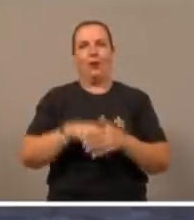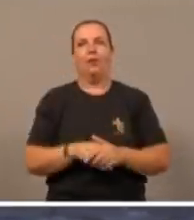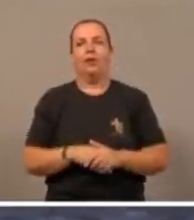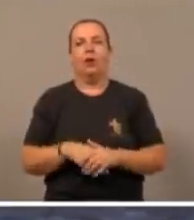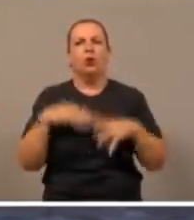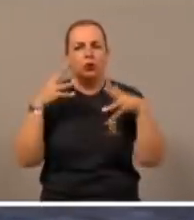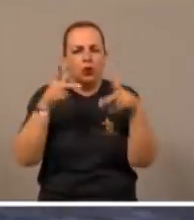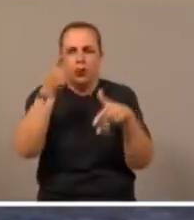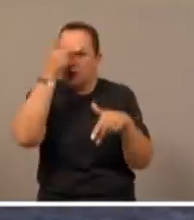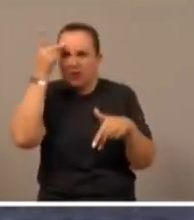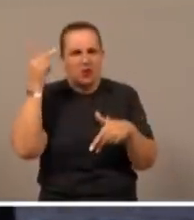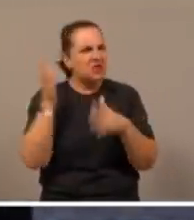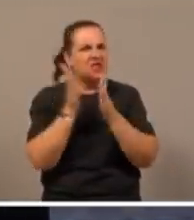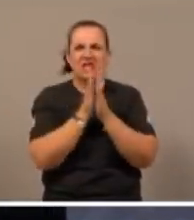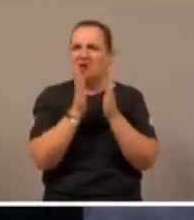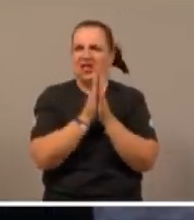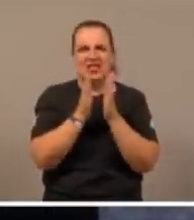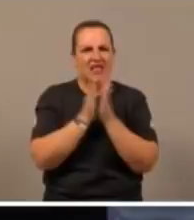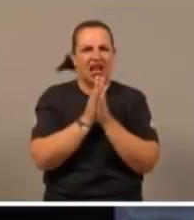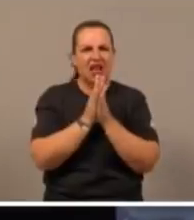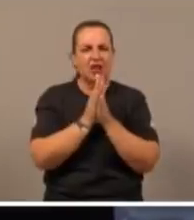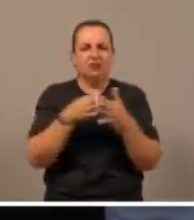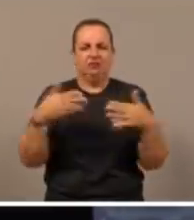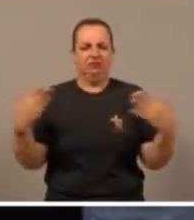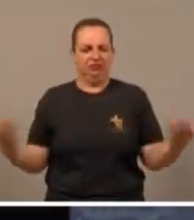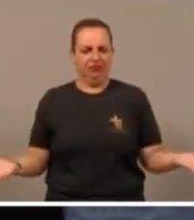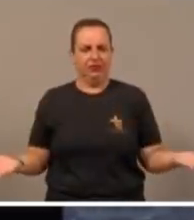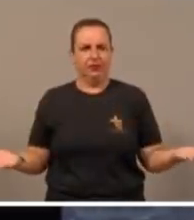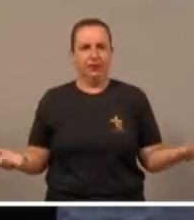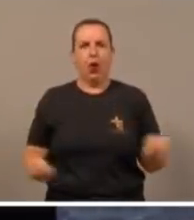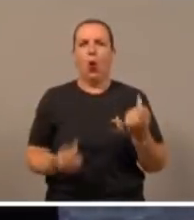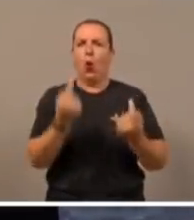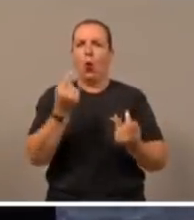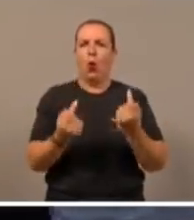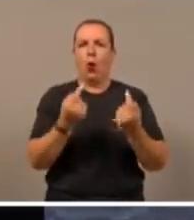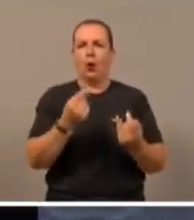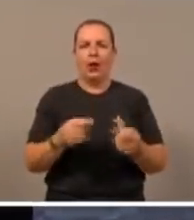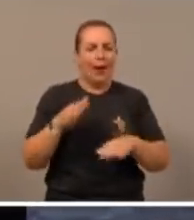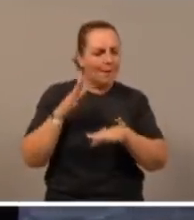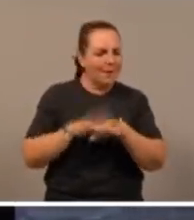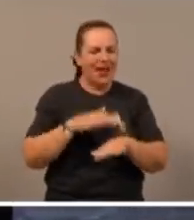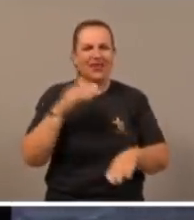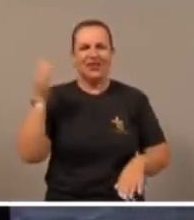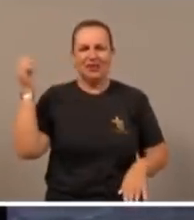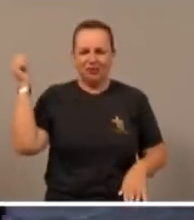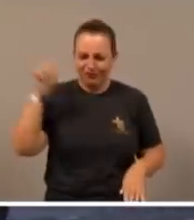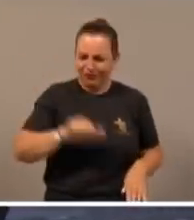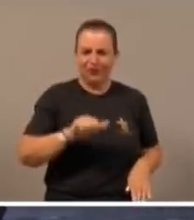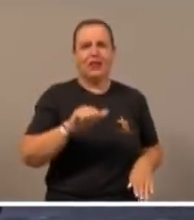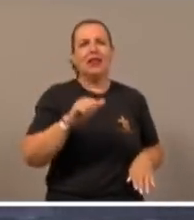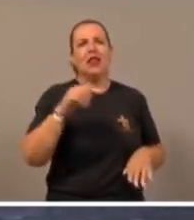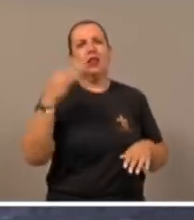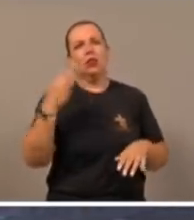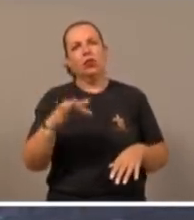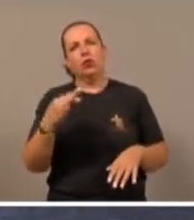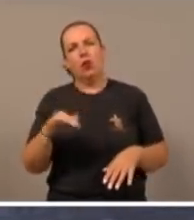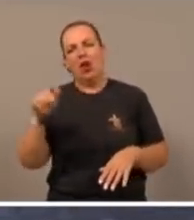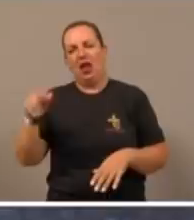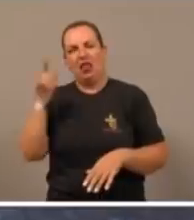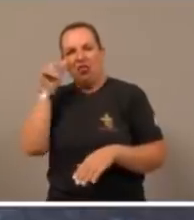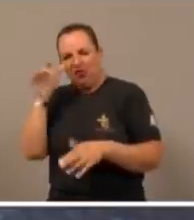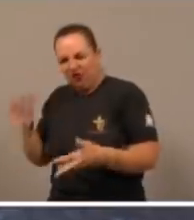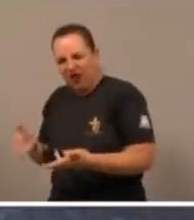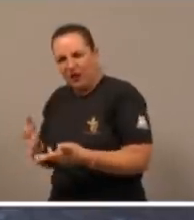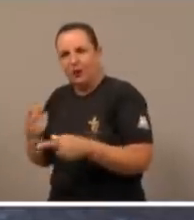esta será, sabe qual a maior dor no inferno? A maior dor no inferno, será pensar, eu podia ter que me salvo, era tão